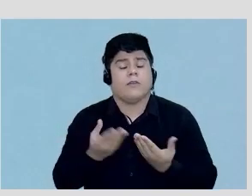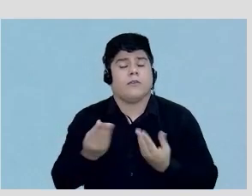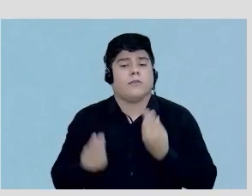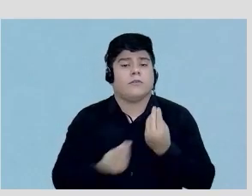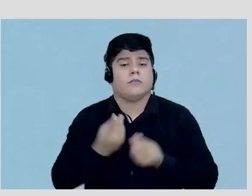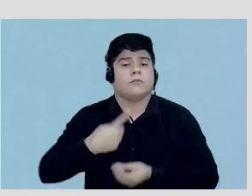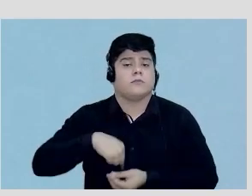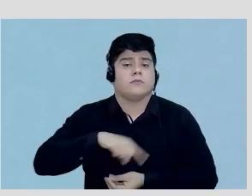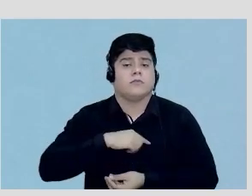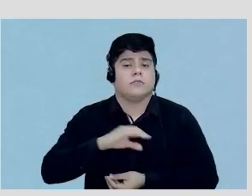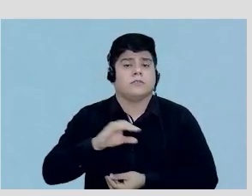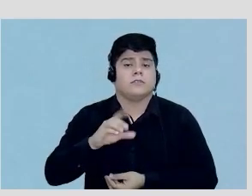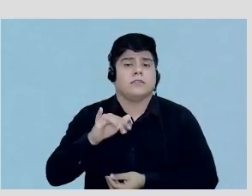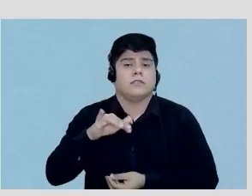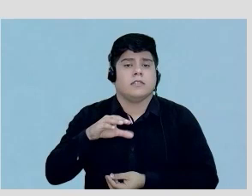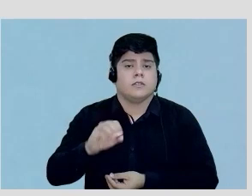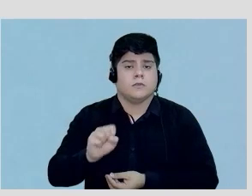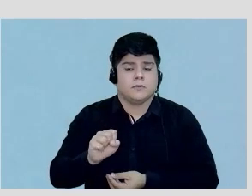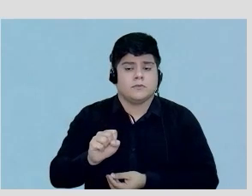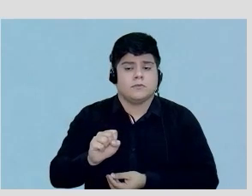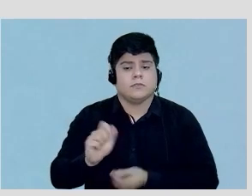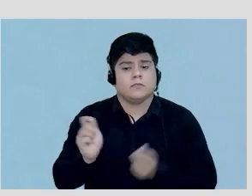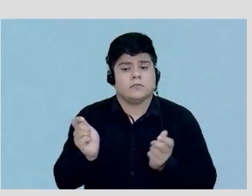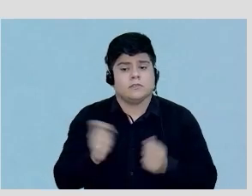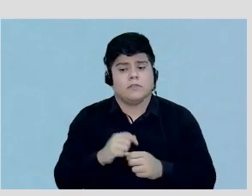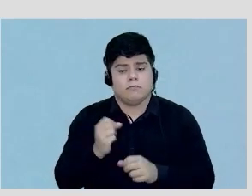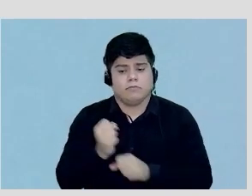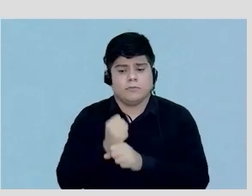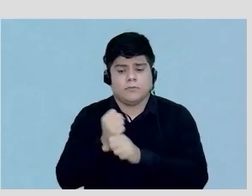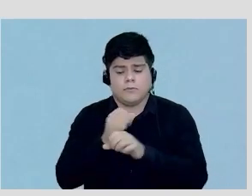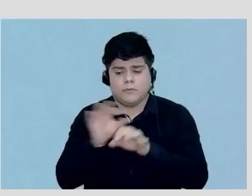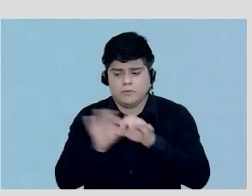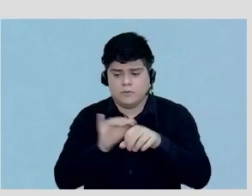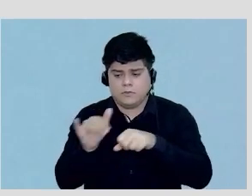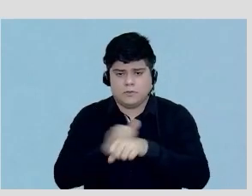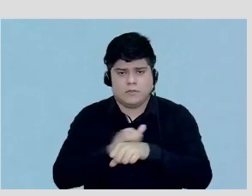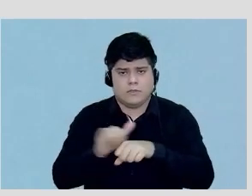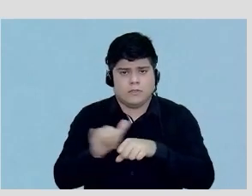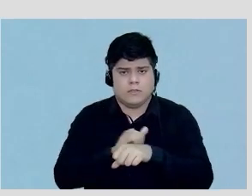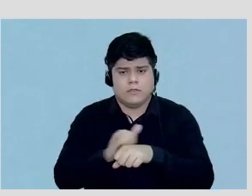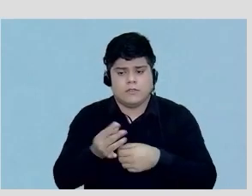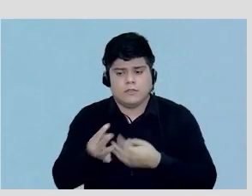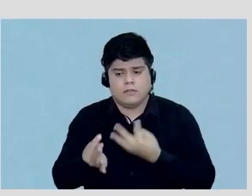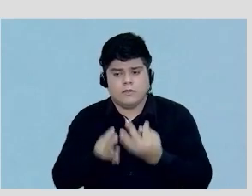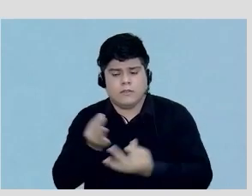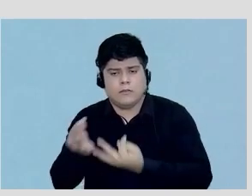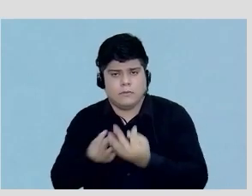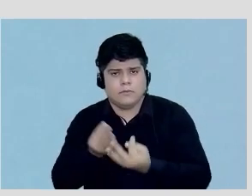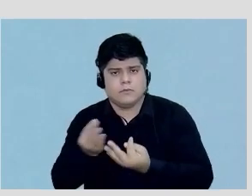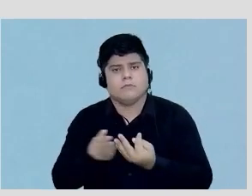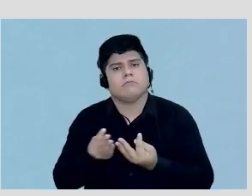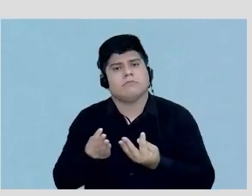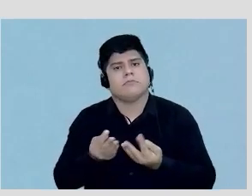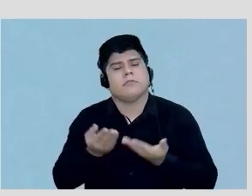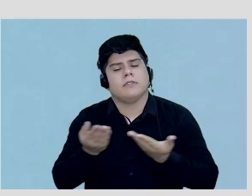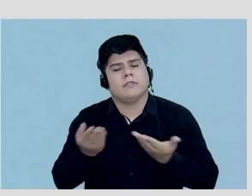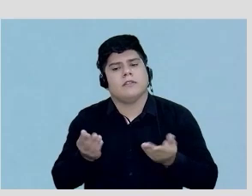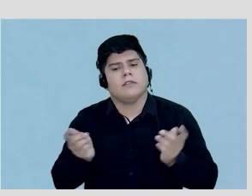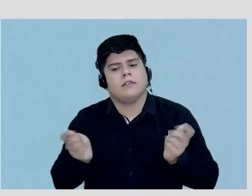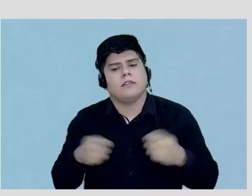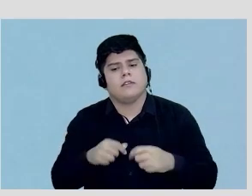nós clínicos vamos poder construir estratégias terapêuticas para poder